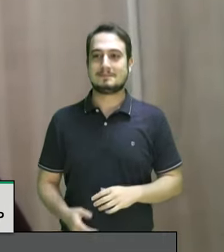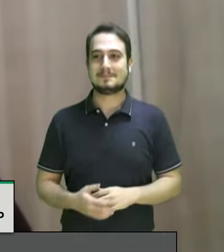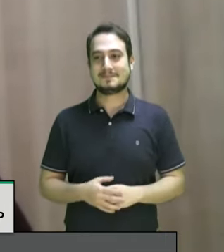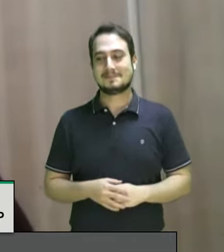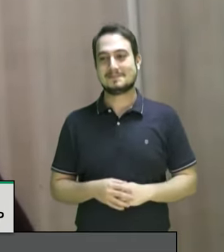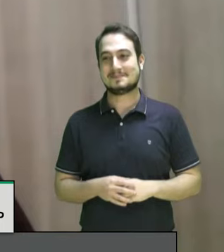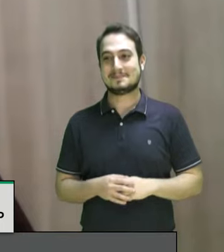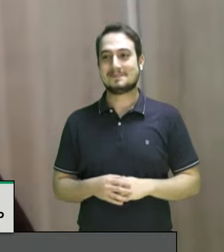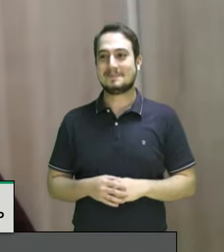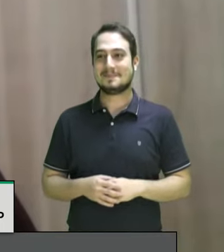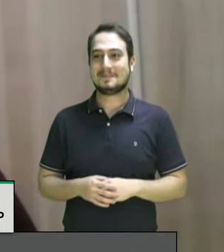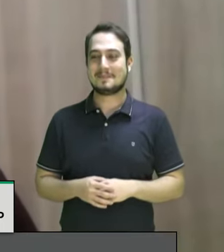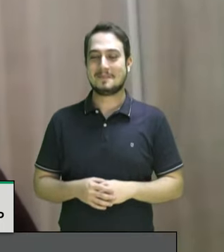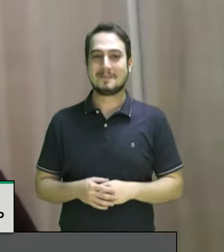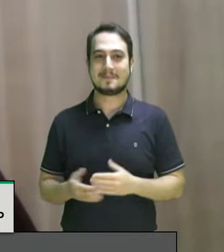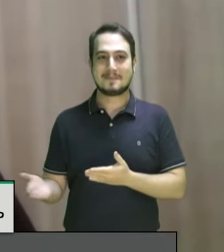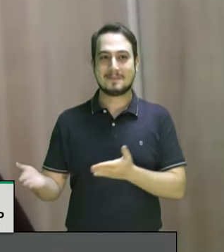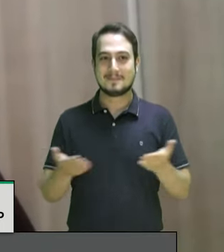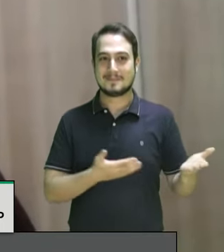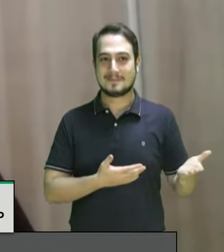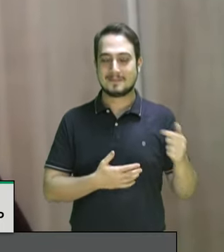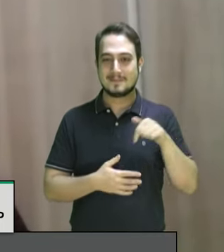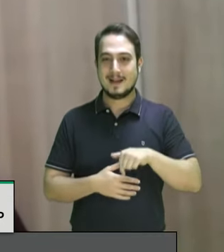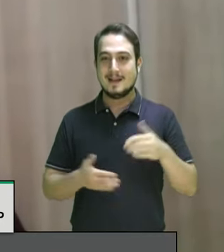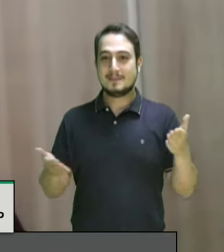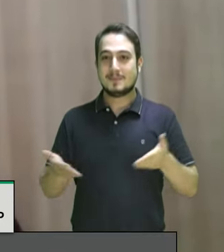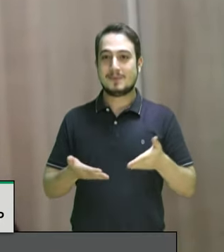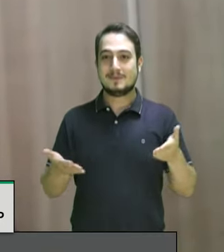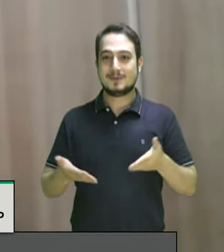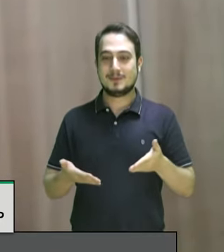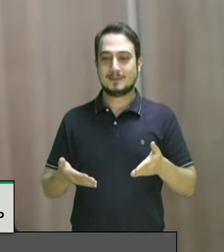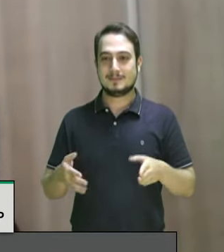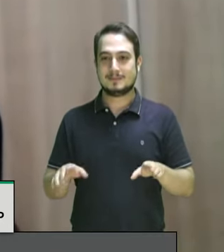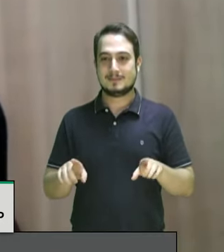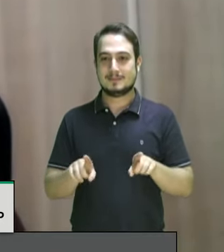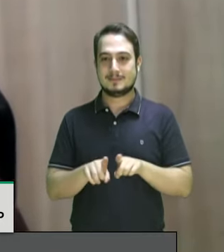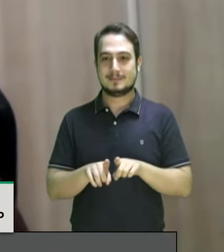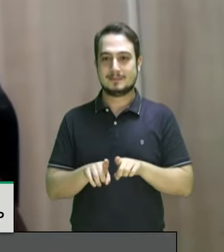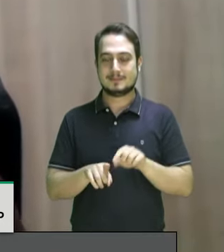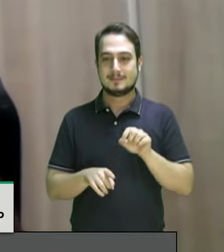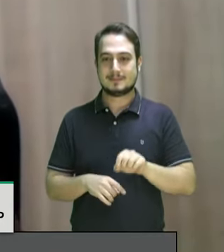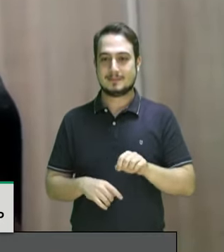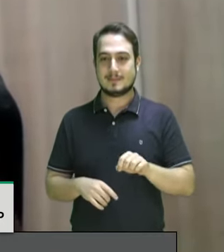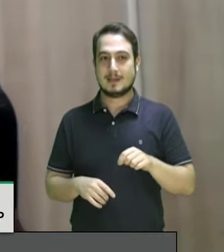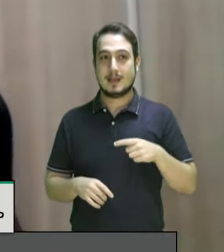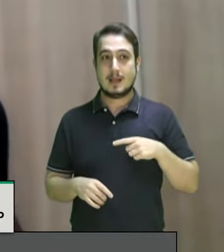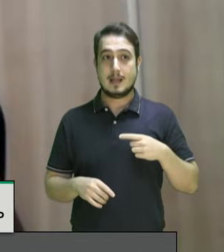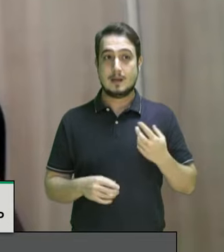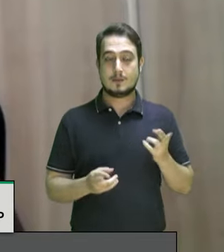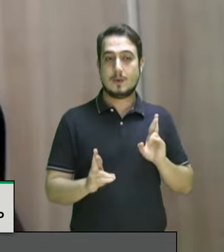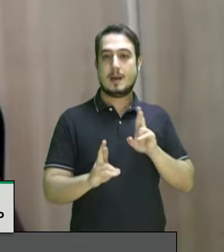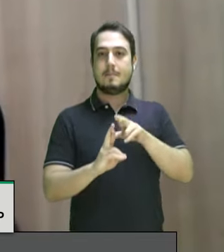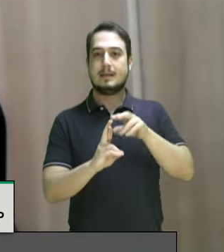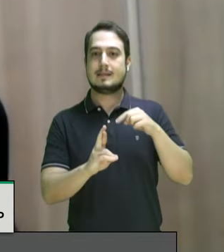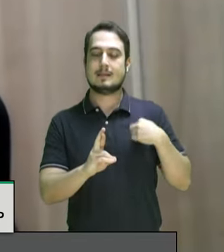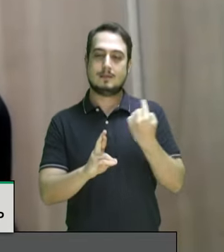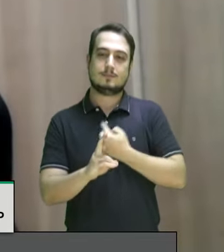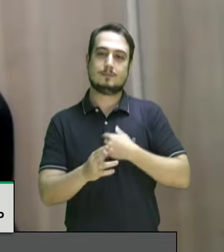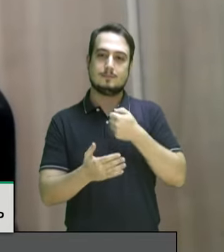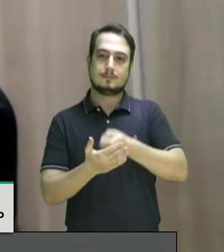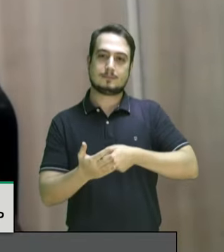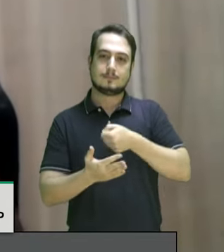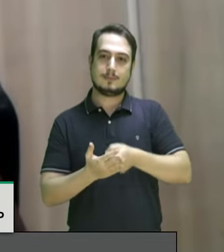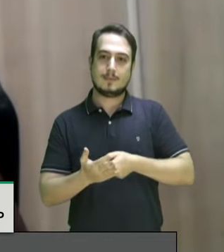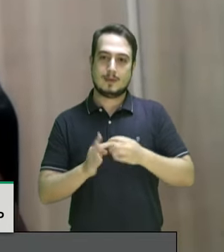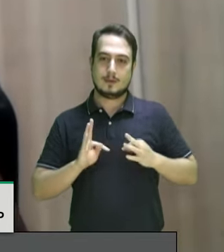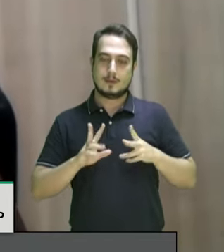venho aqui hoje prestar nossa contribuição enquanto representante classista das defensoras e defensores públicos de todo